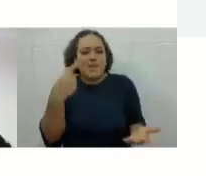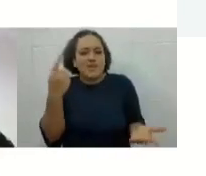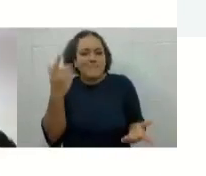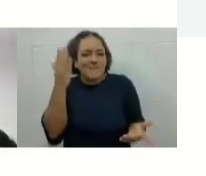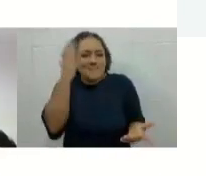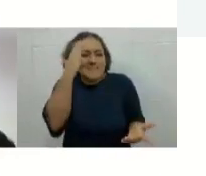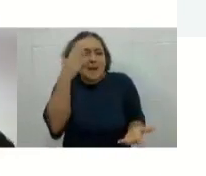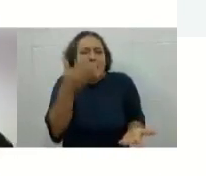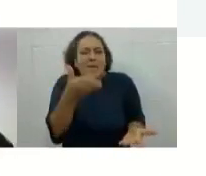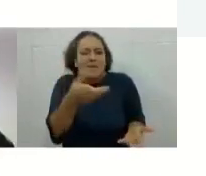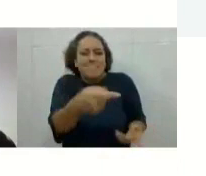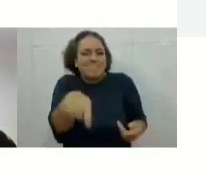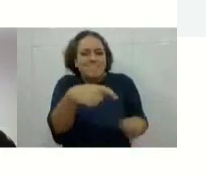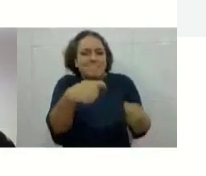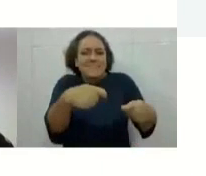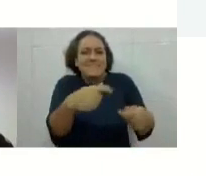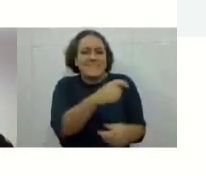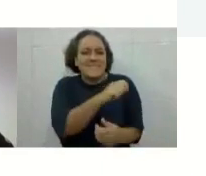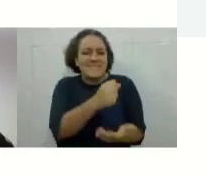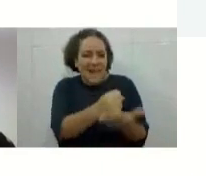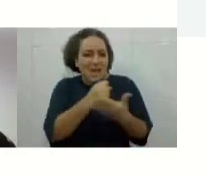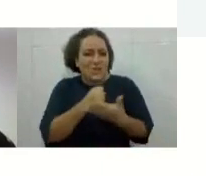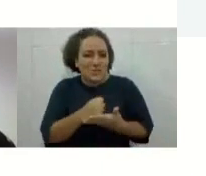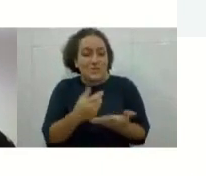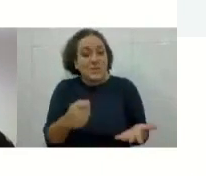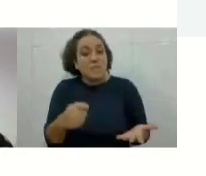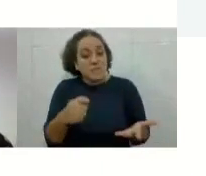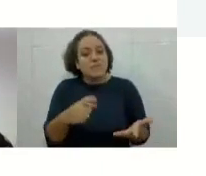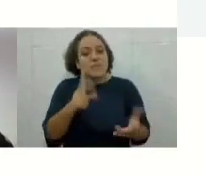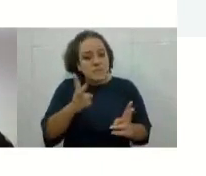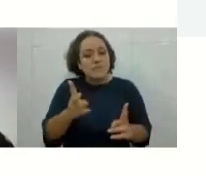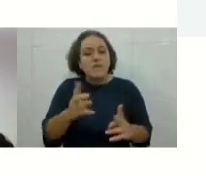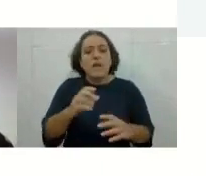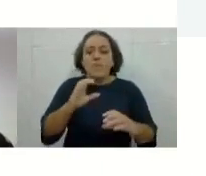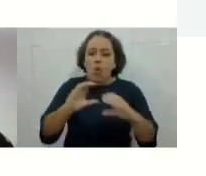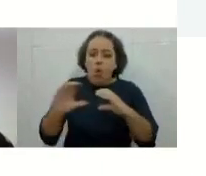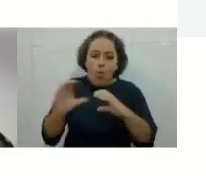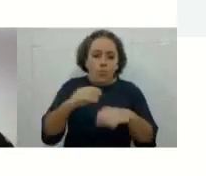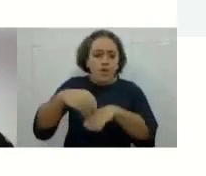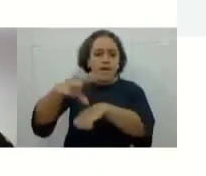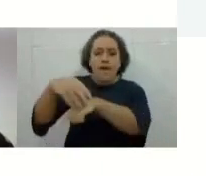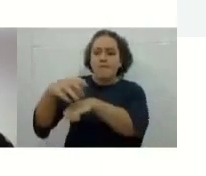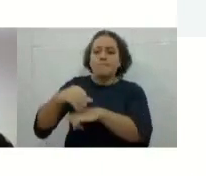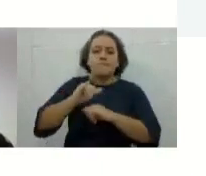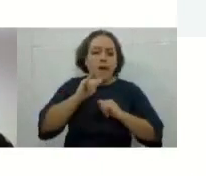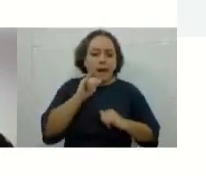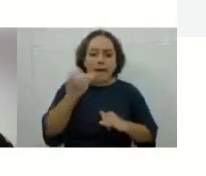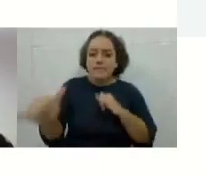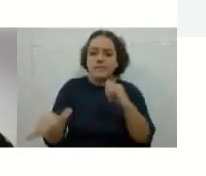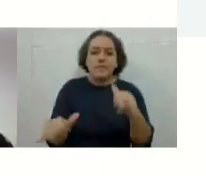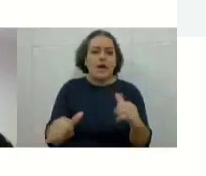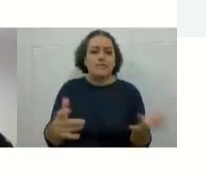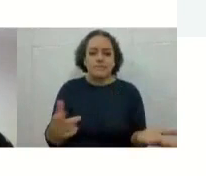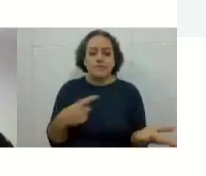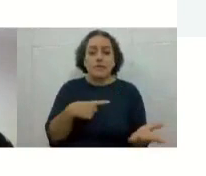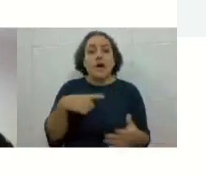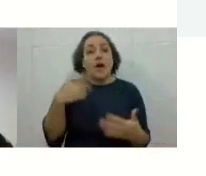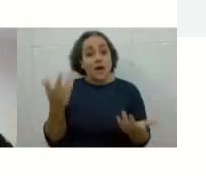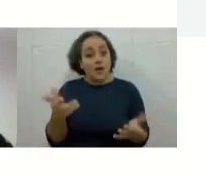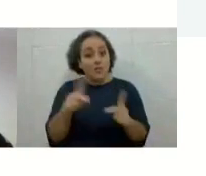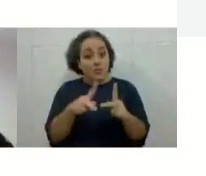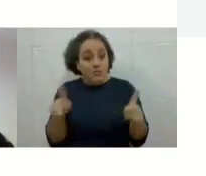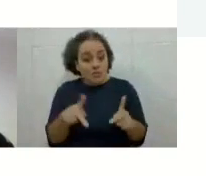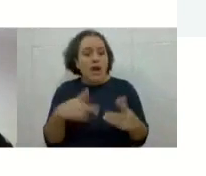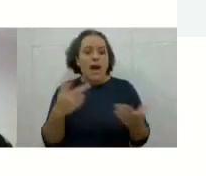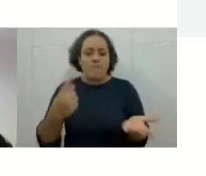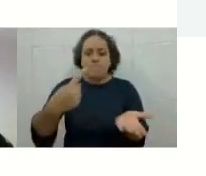está com dúvida, comunica o professor. O que esse professor vai fazer? Vai marcar um dia para te atender, ok? Vai